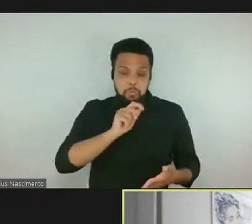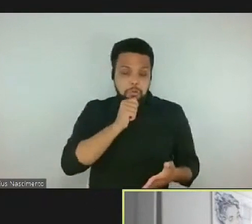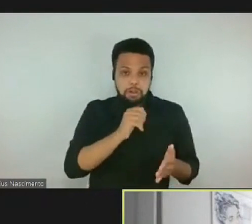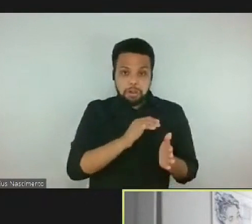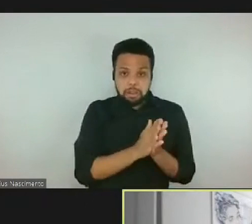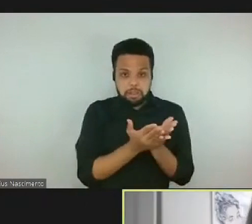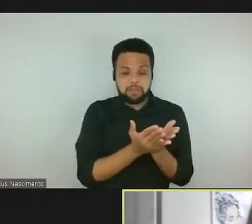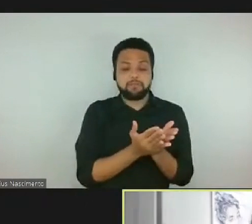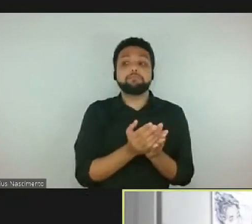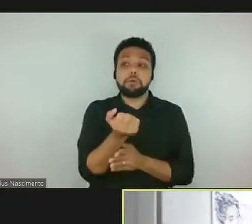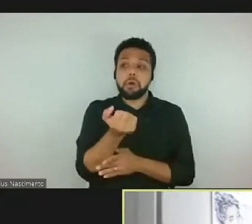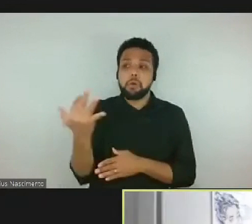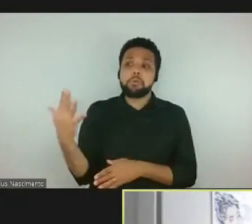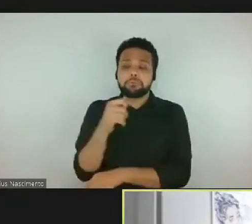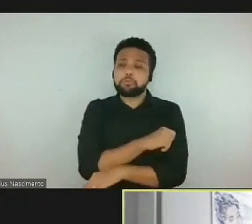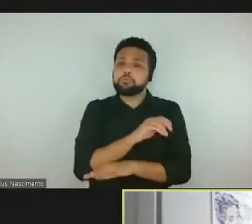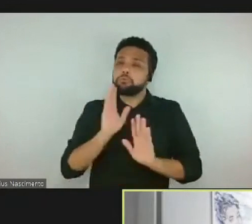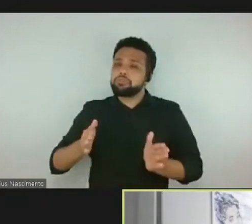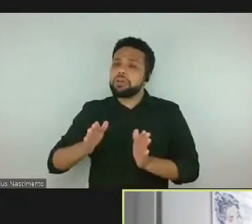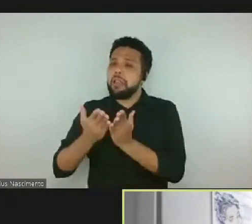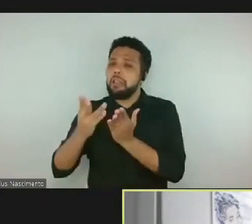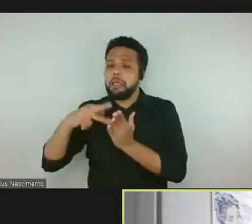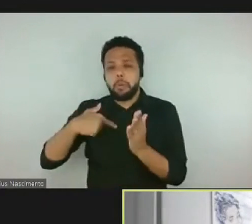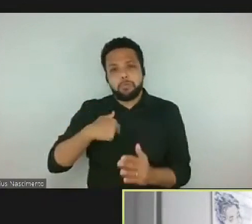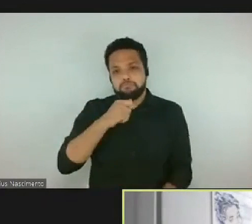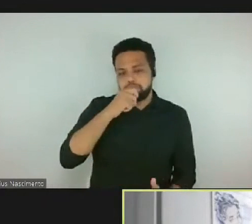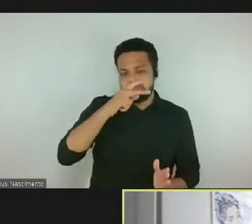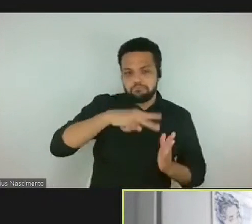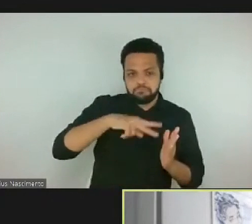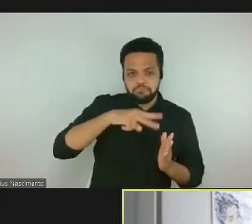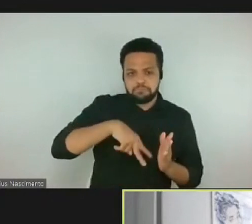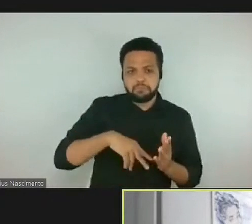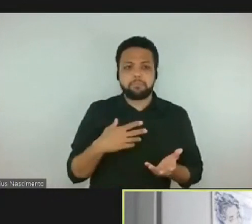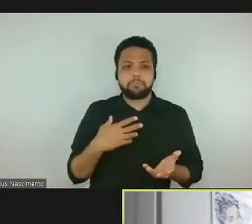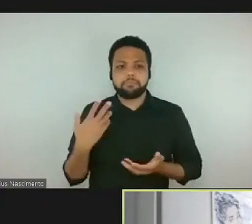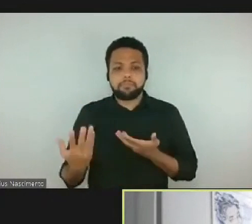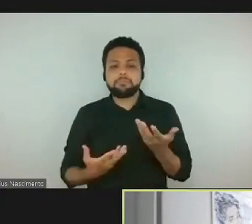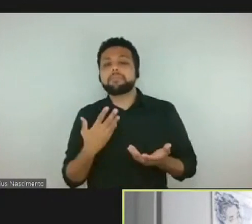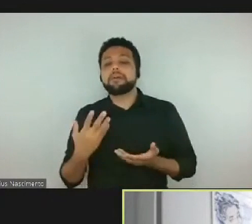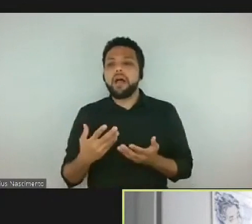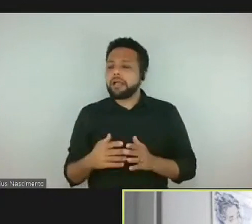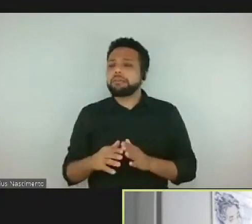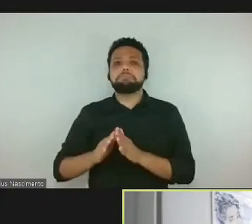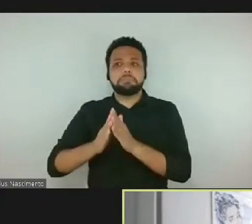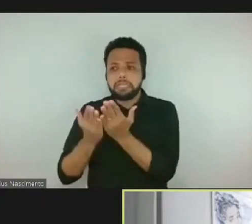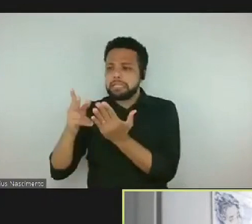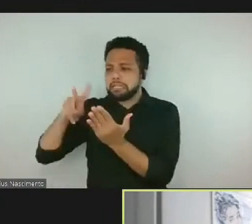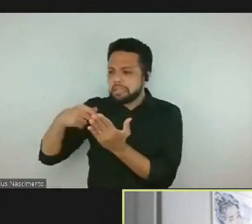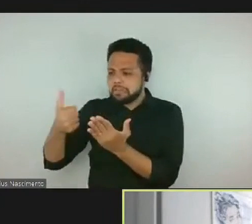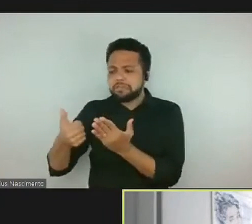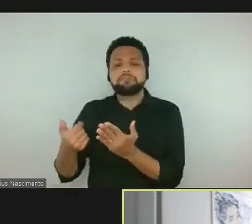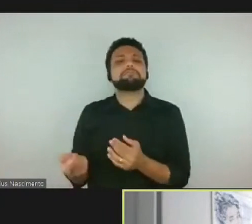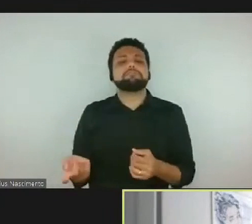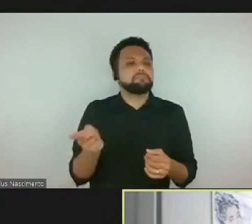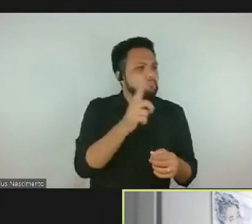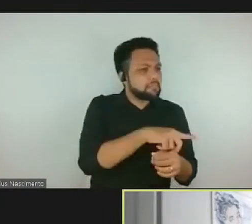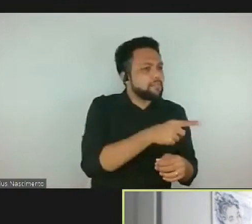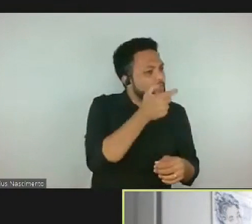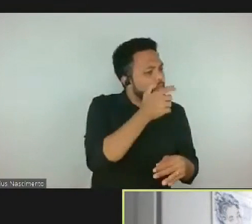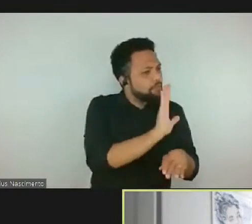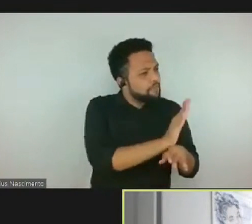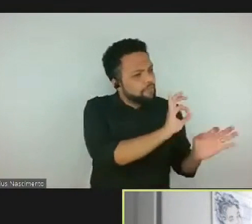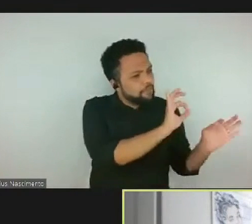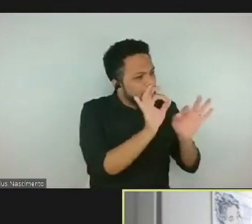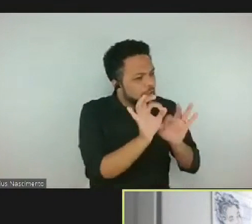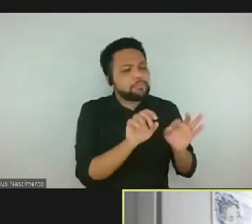muito conhecido, mas eu não havia lido. E aí, vamos para o filme, voltamos para o livro, e nessas conversas